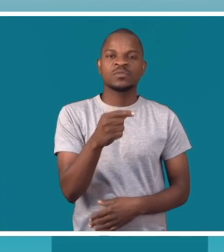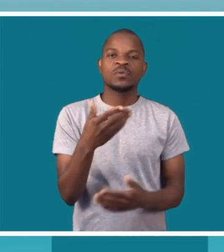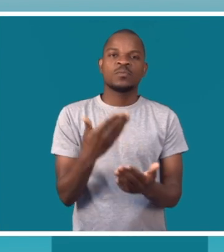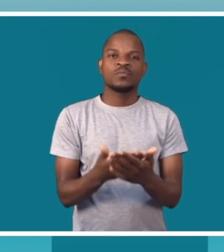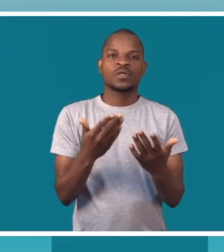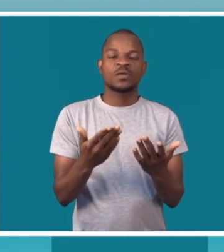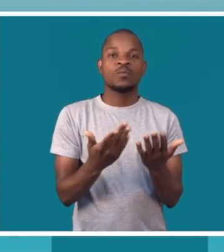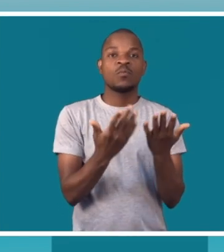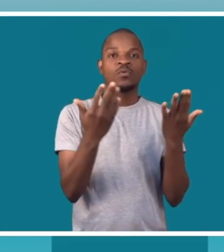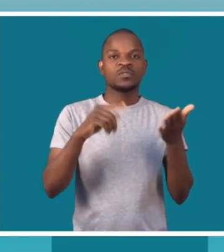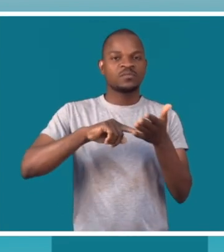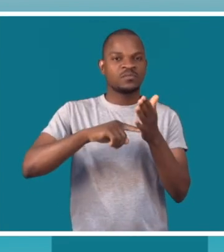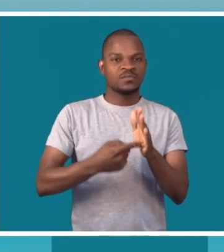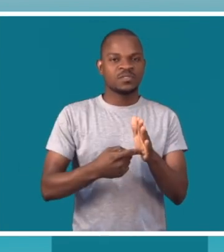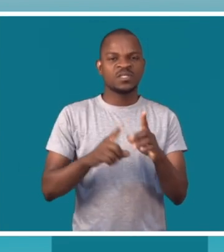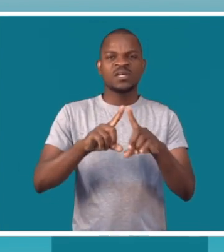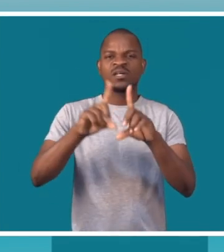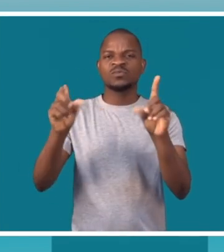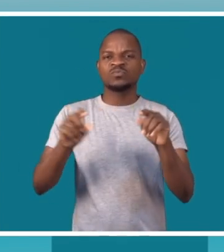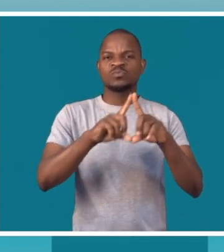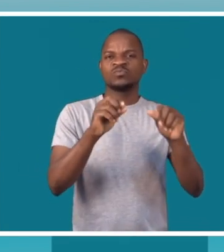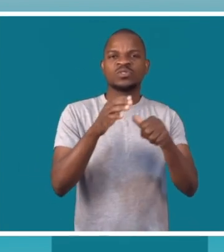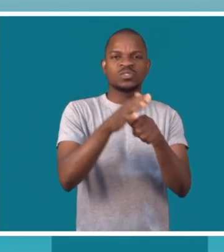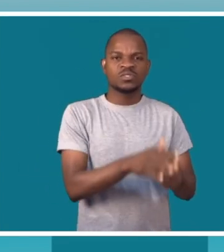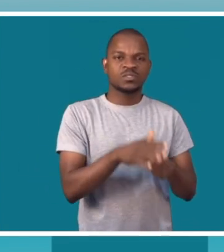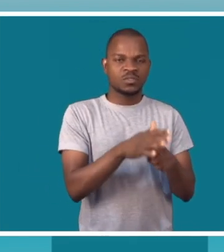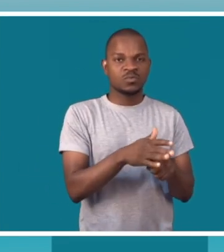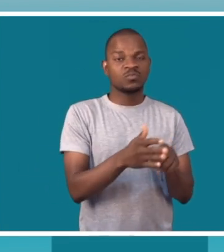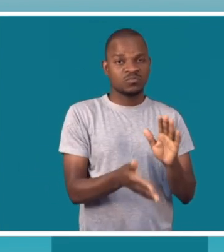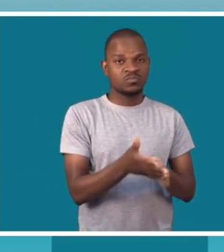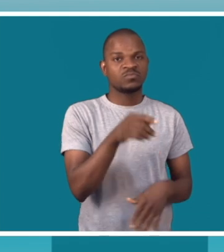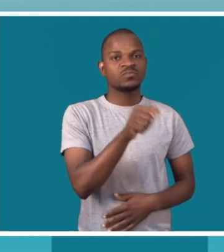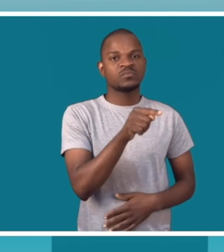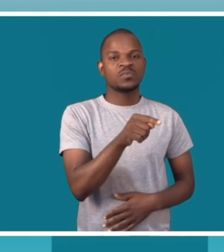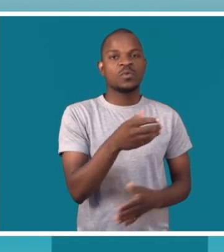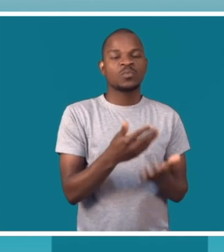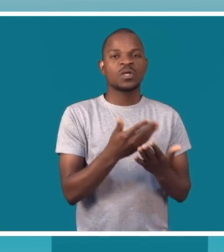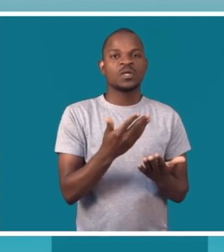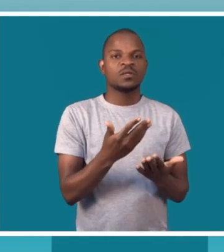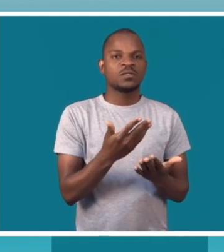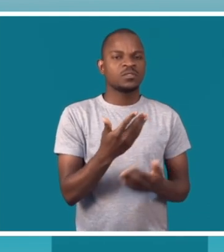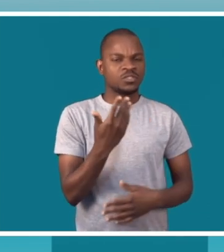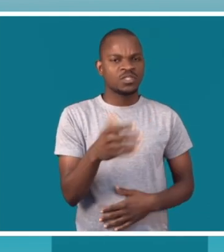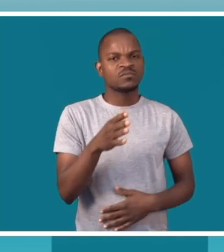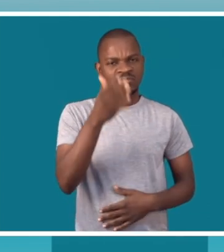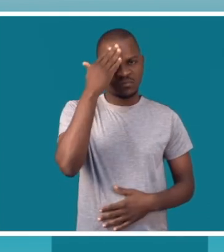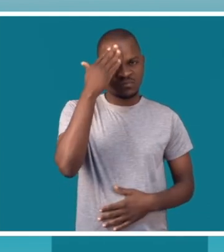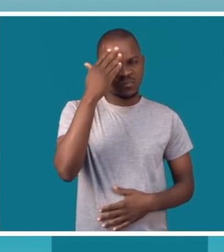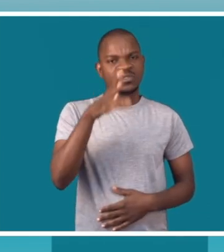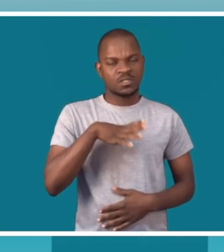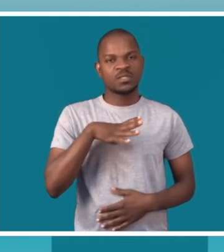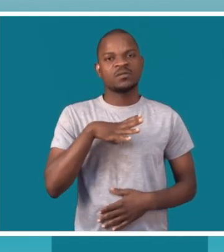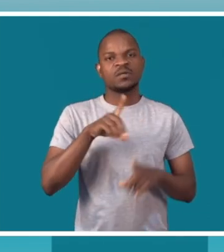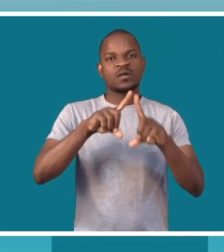que muitas vezes a discriminação também, por mais que a gente diga que não, a gente também